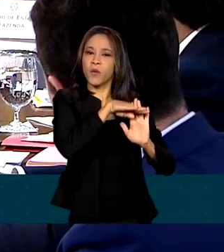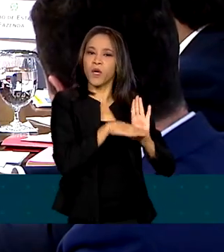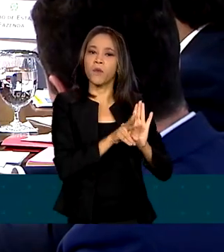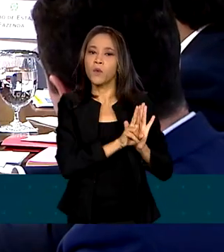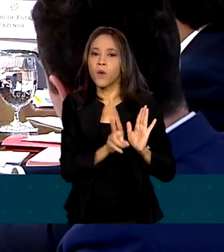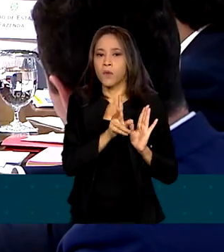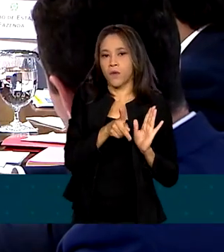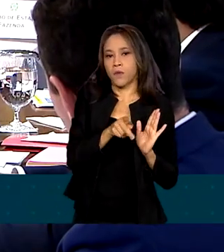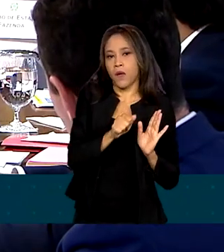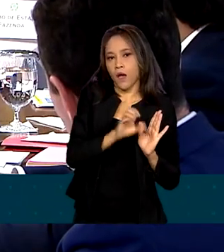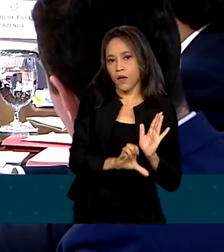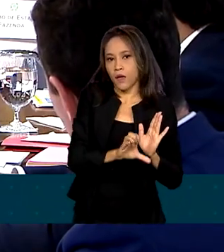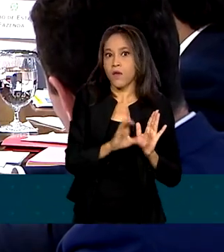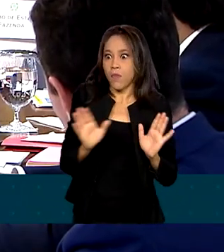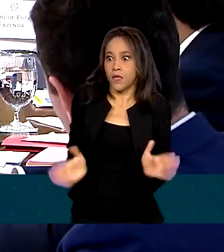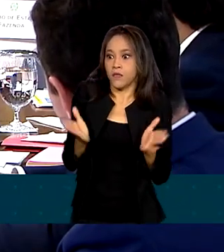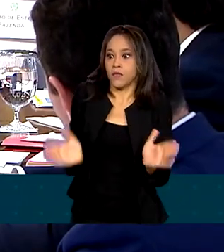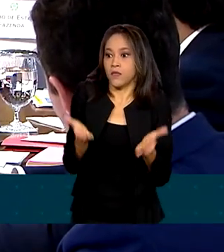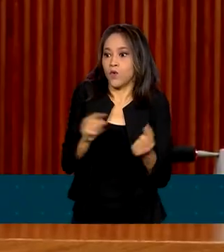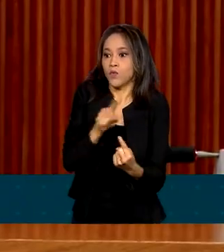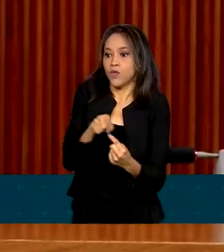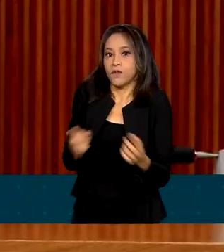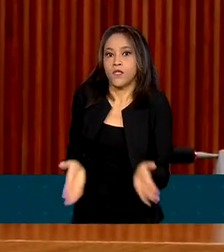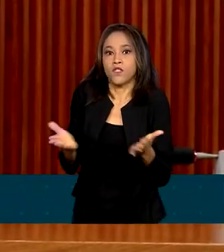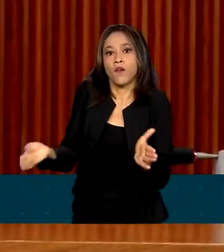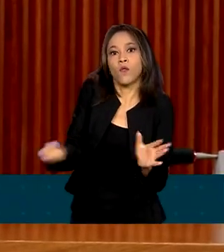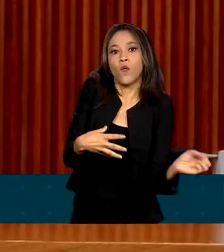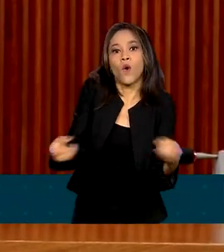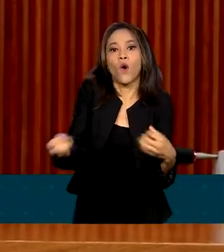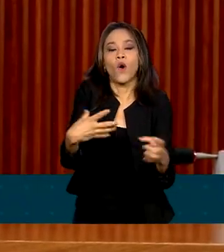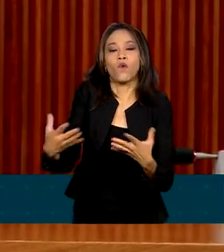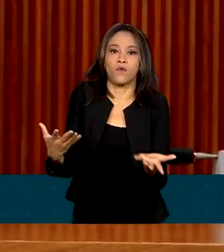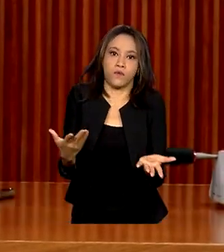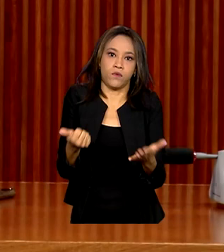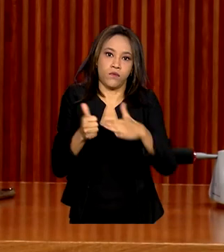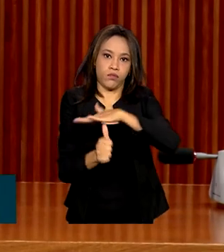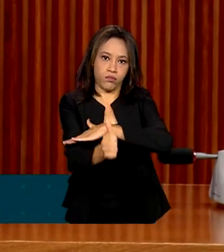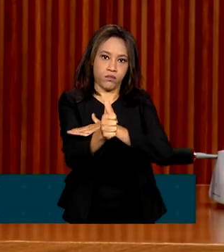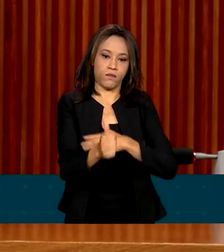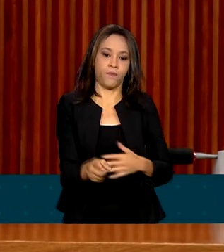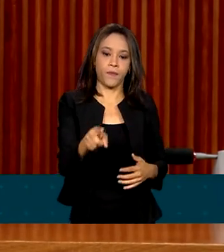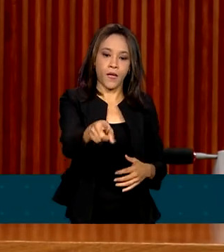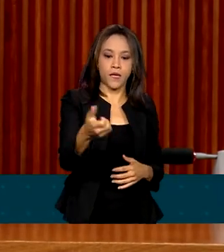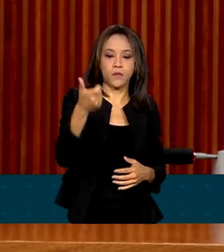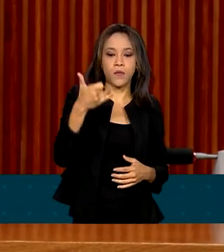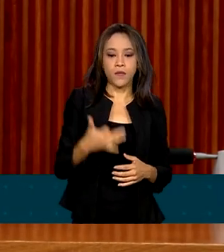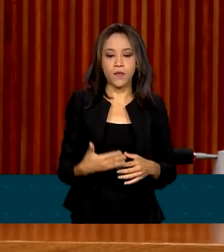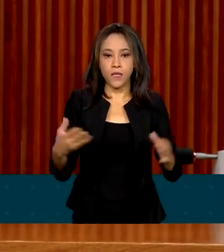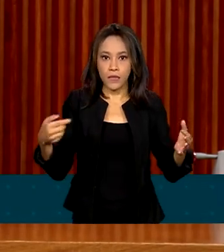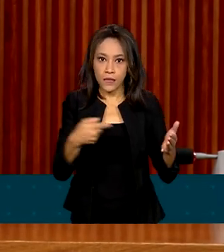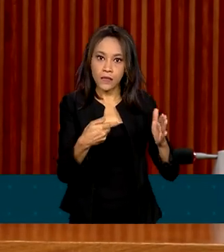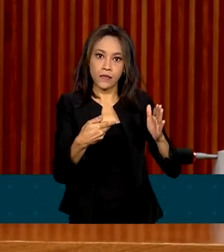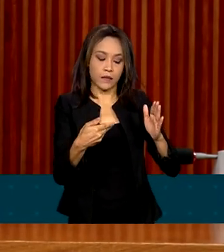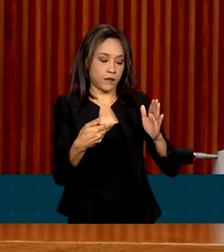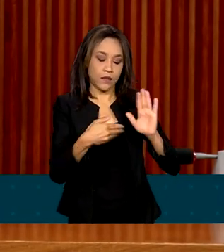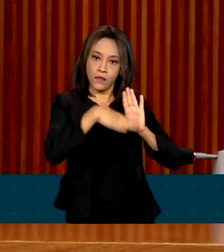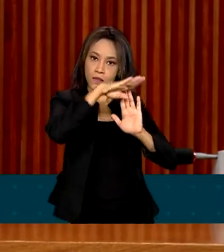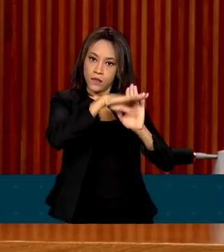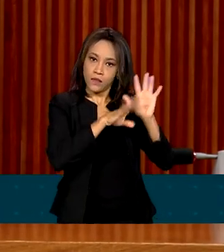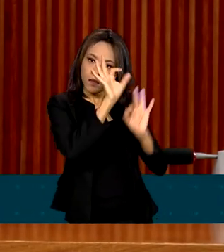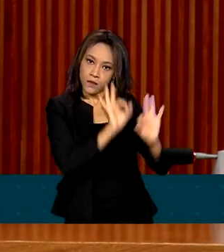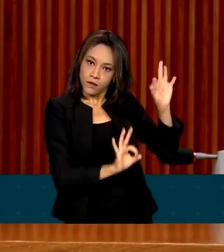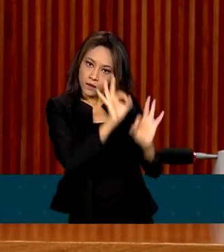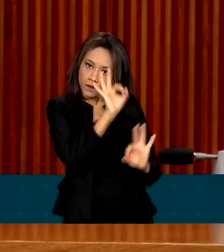incentivar novos empreendimentos. Esse plano de investimento vai reunir os